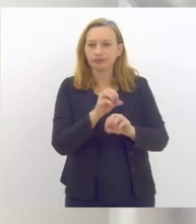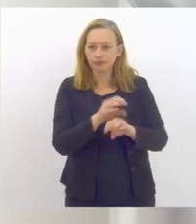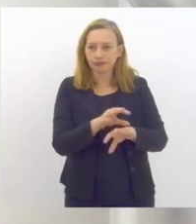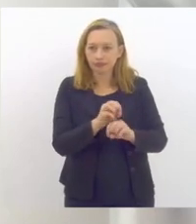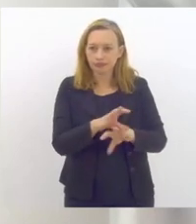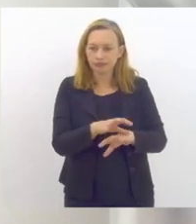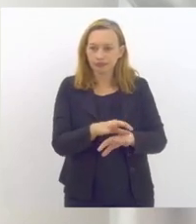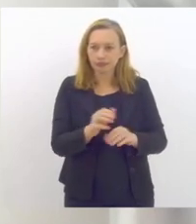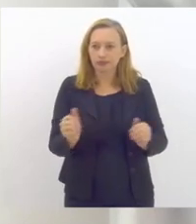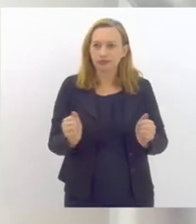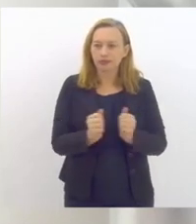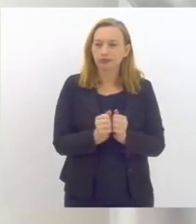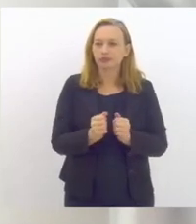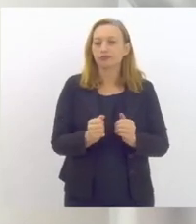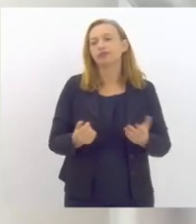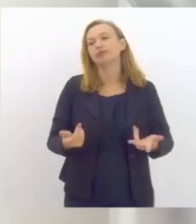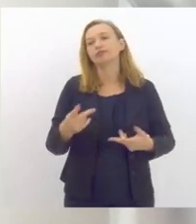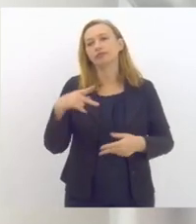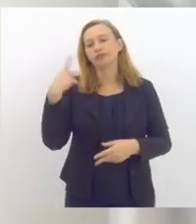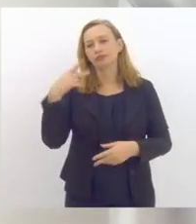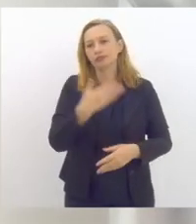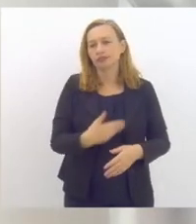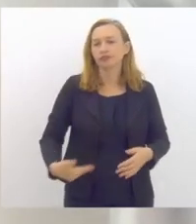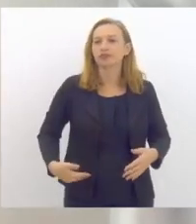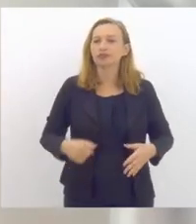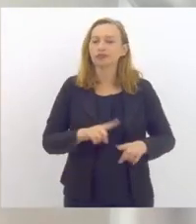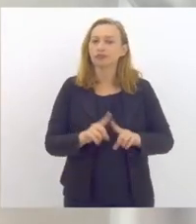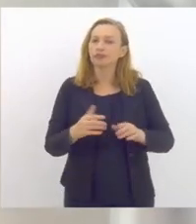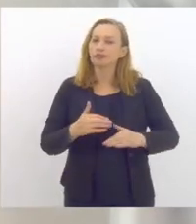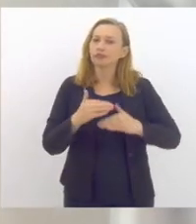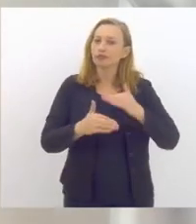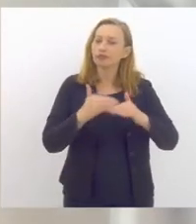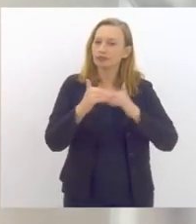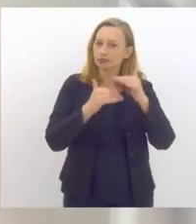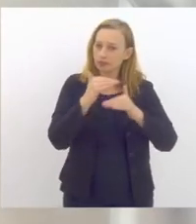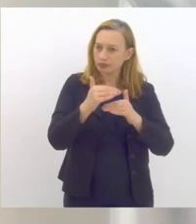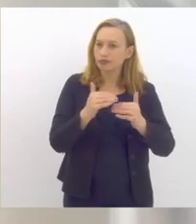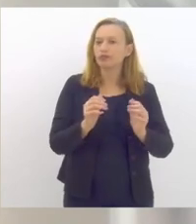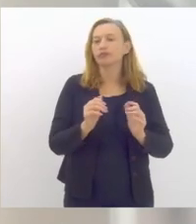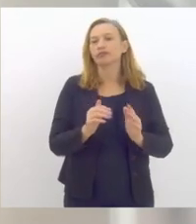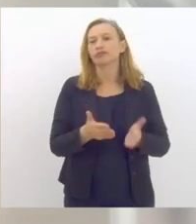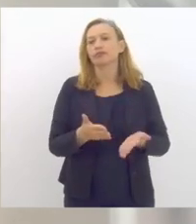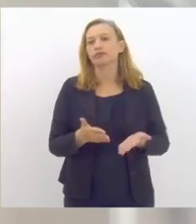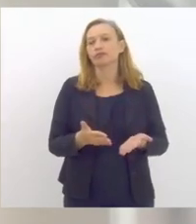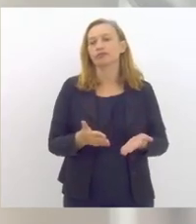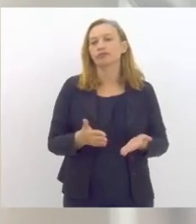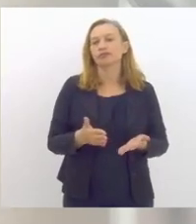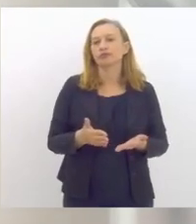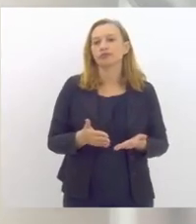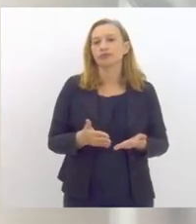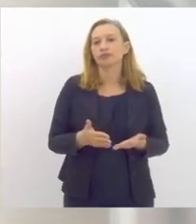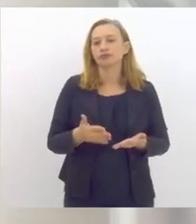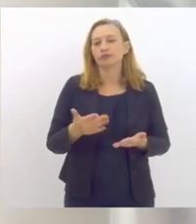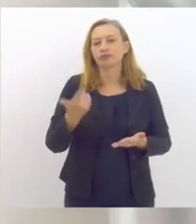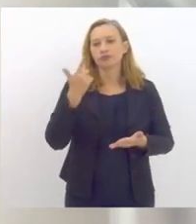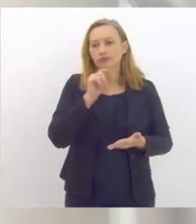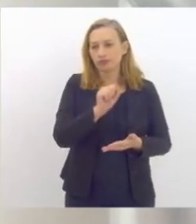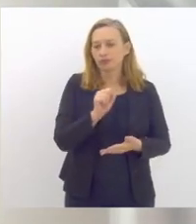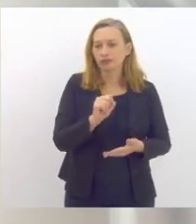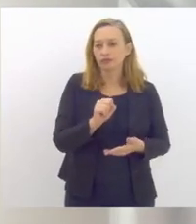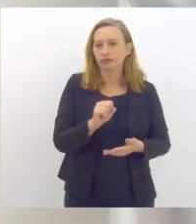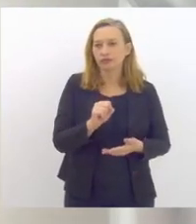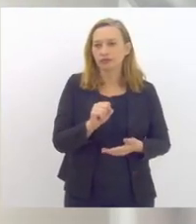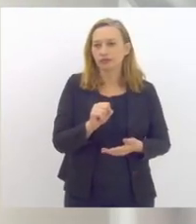esse conjunto de políticas mas acho que a gente avançando com essa efetivação de uma forma mais robusta a gente vai conseguir